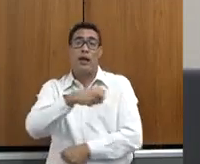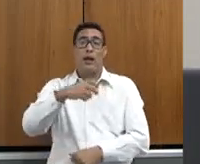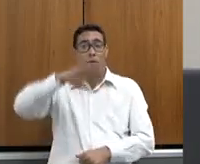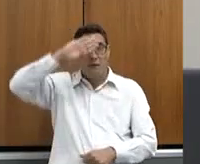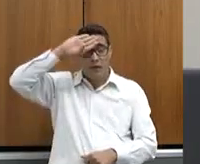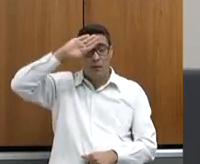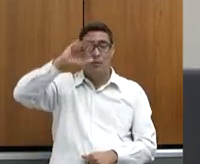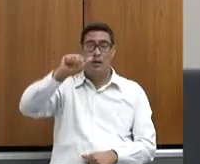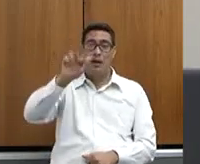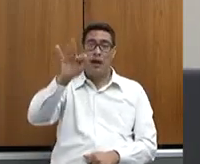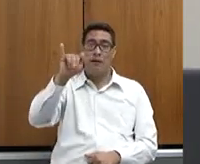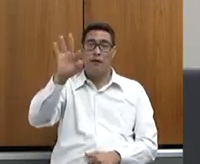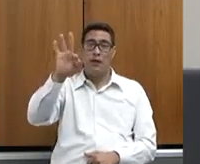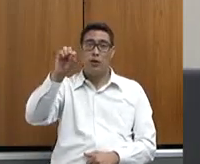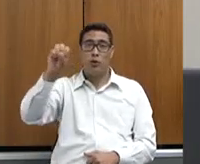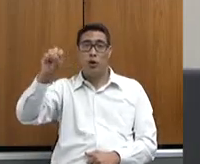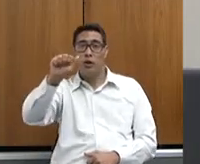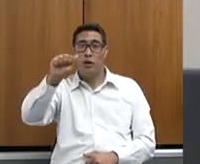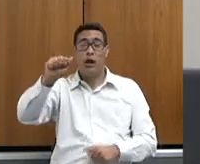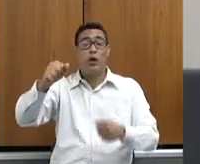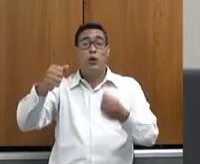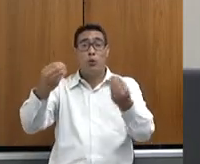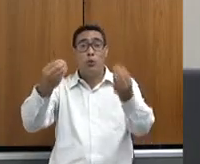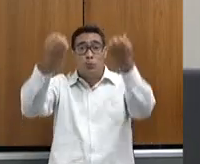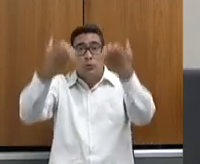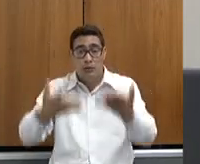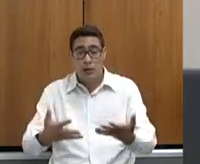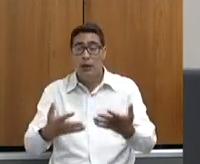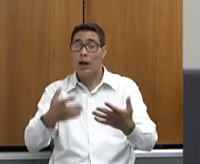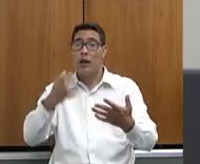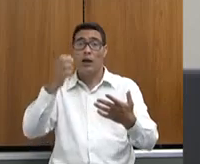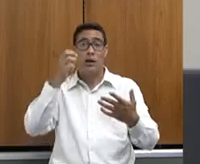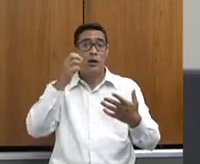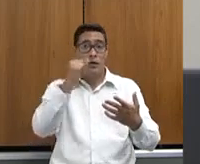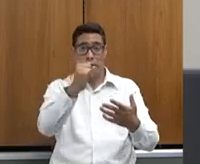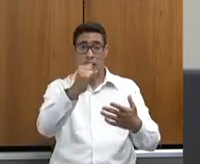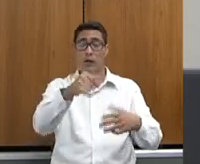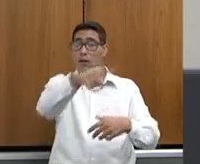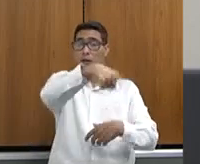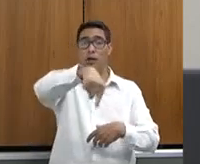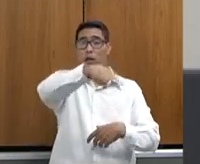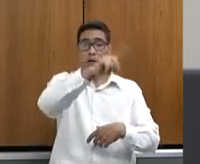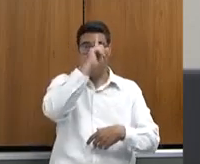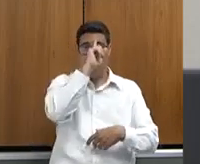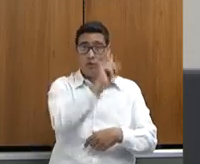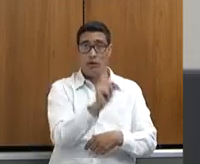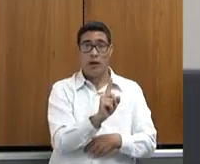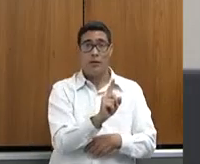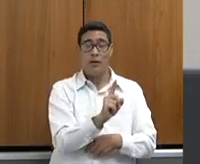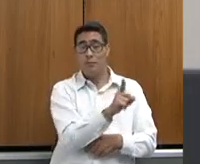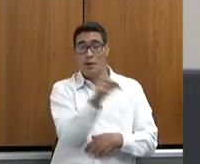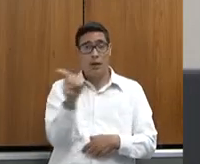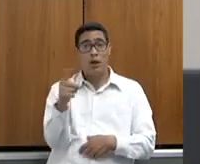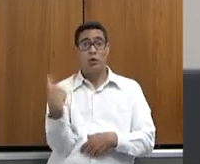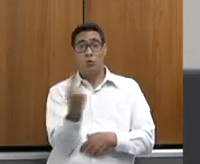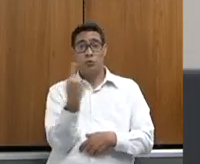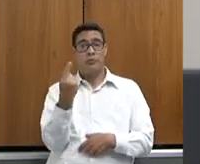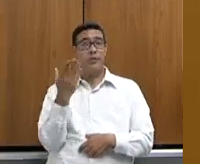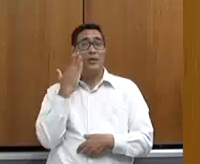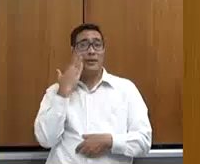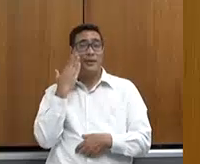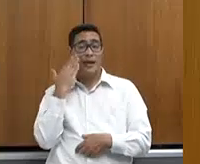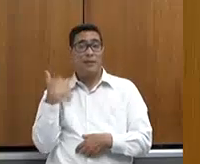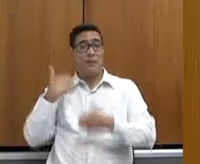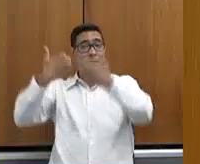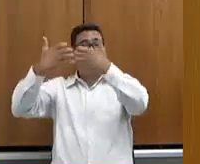porque isso é BEABÁ, mas quem que sabe disso? Quem sabe esses detalhes que o secretário e a gente vê, estou vendo